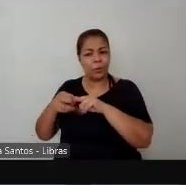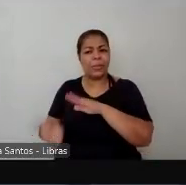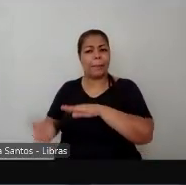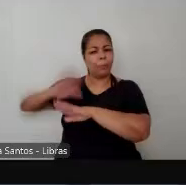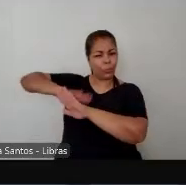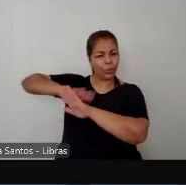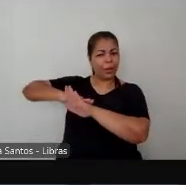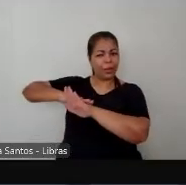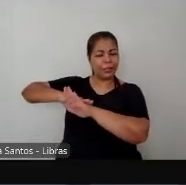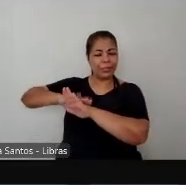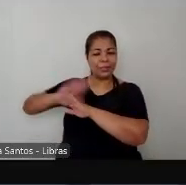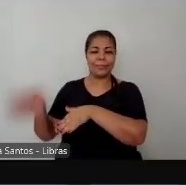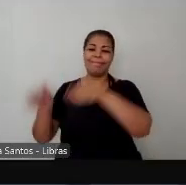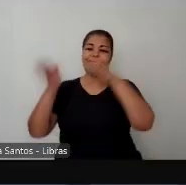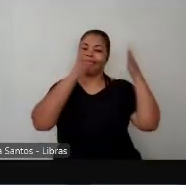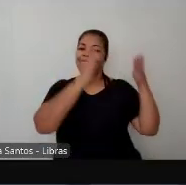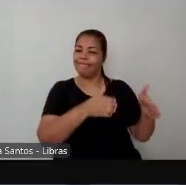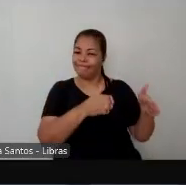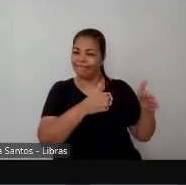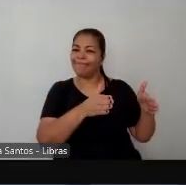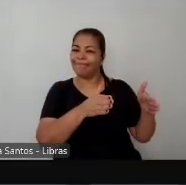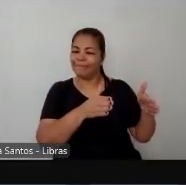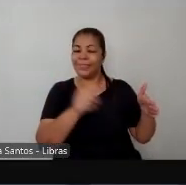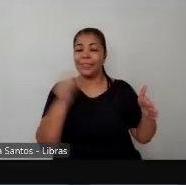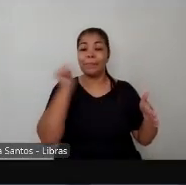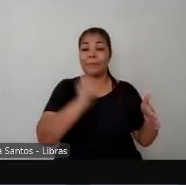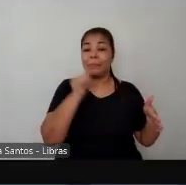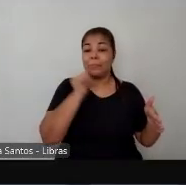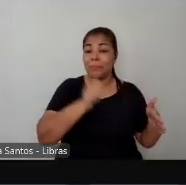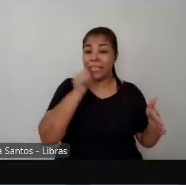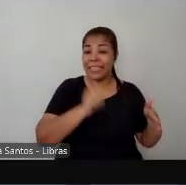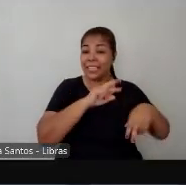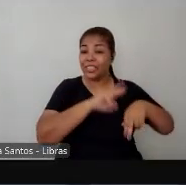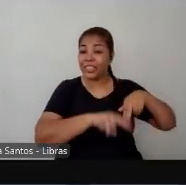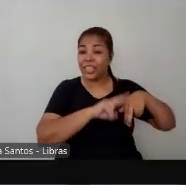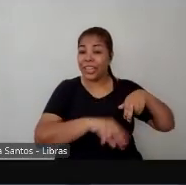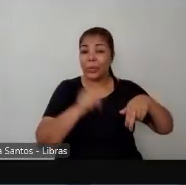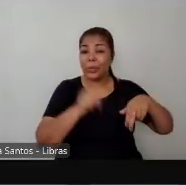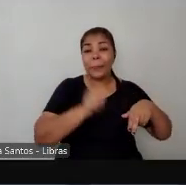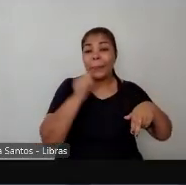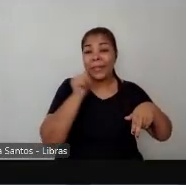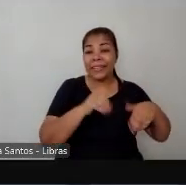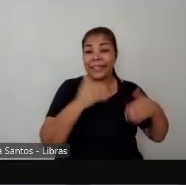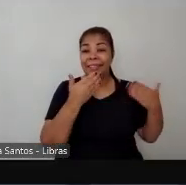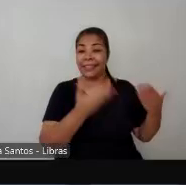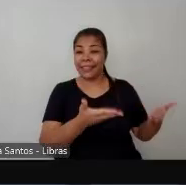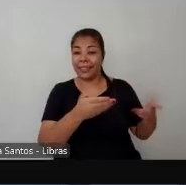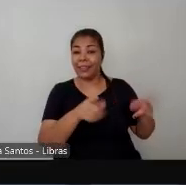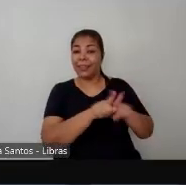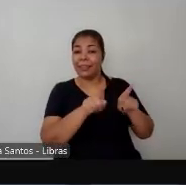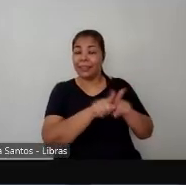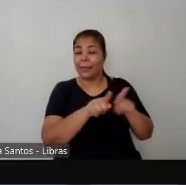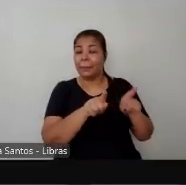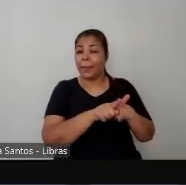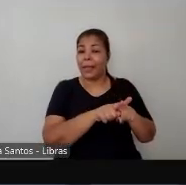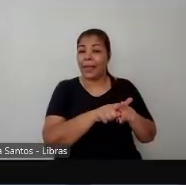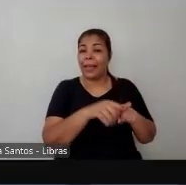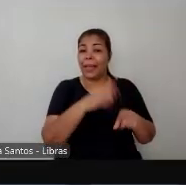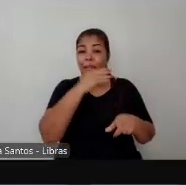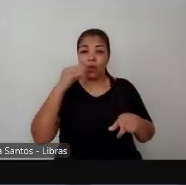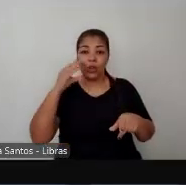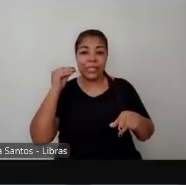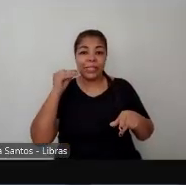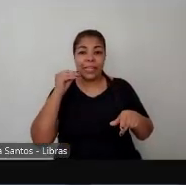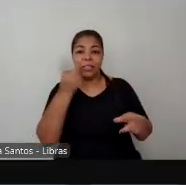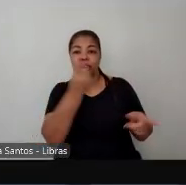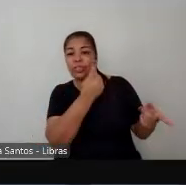e por outro lado as meninas nessa fase nessa de transição perdidas sem rumo